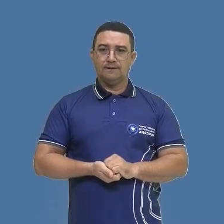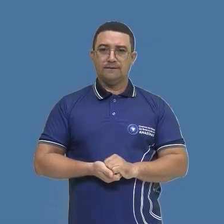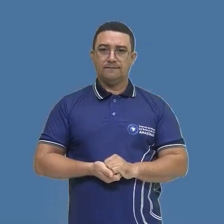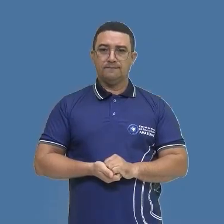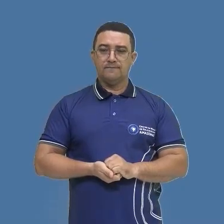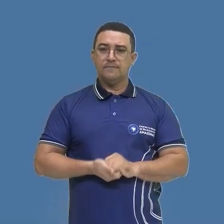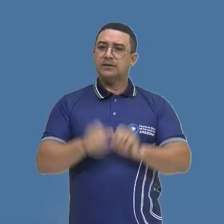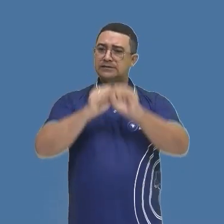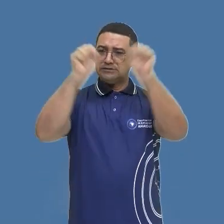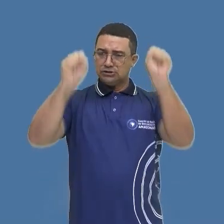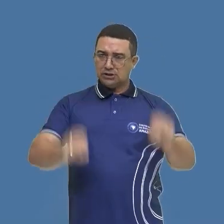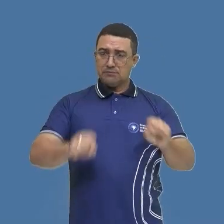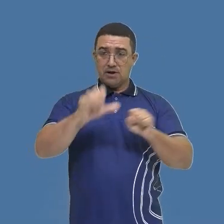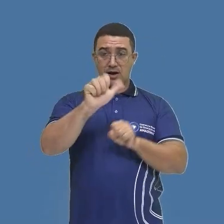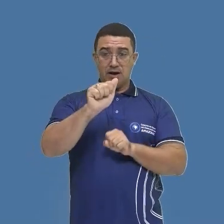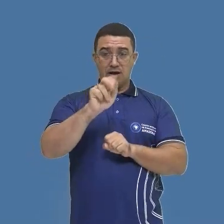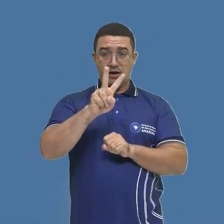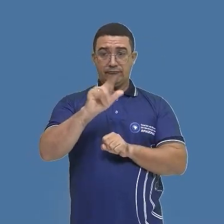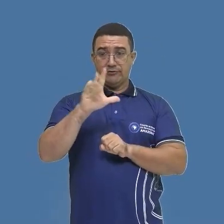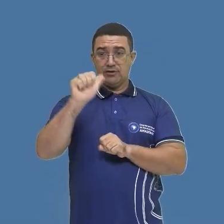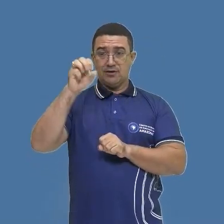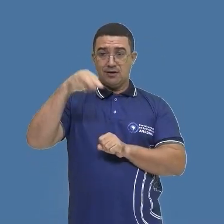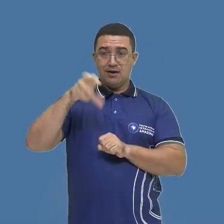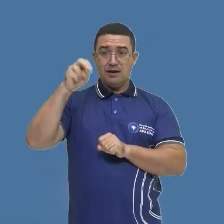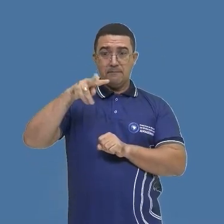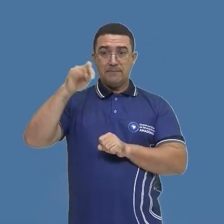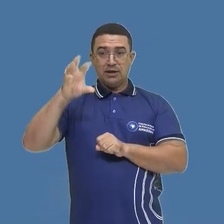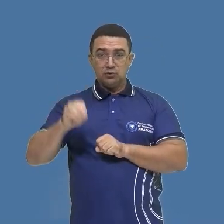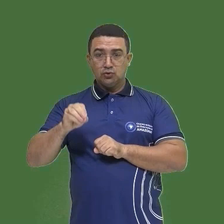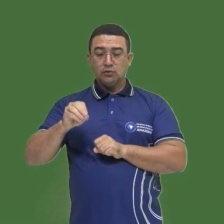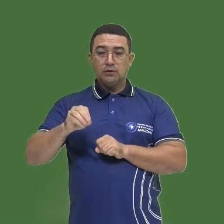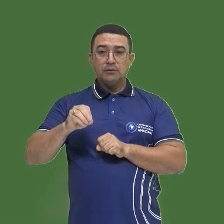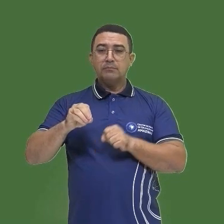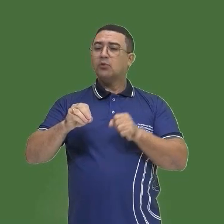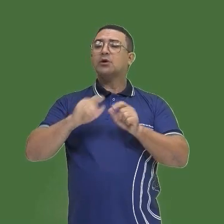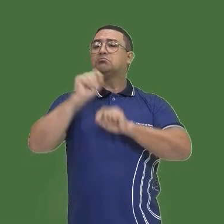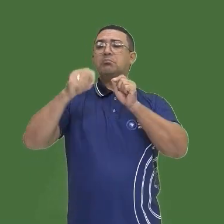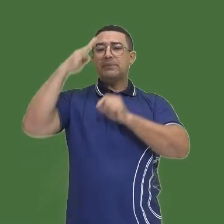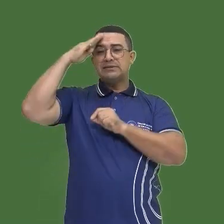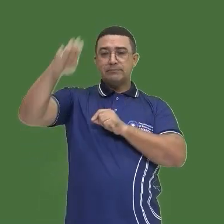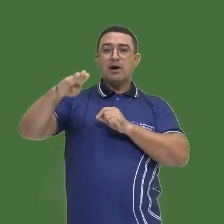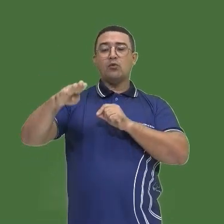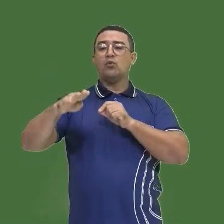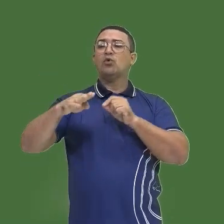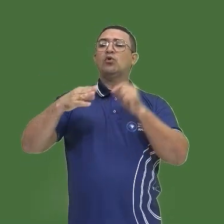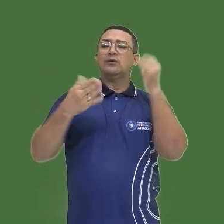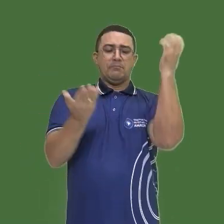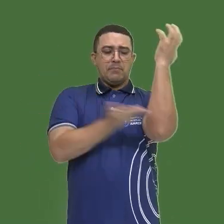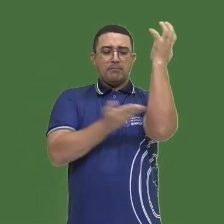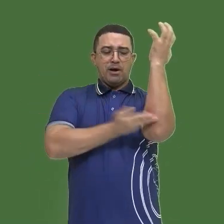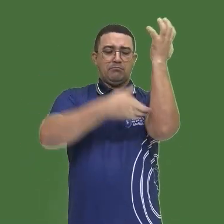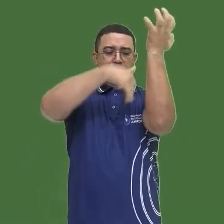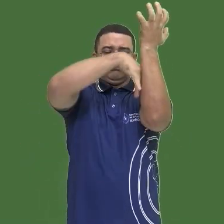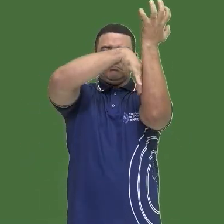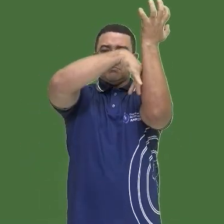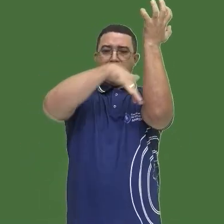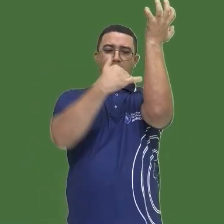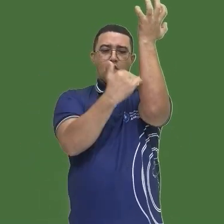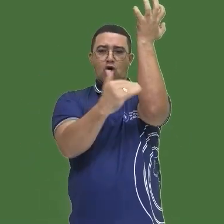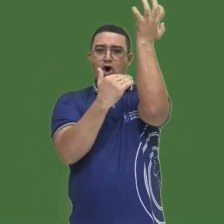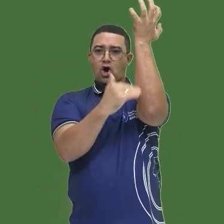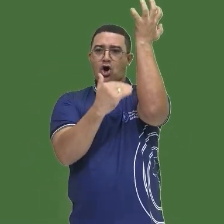O sistema de aviamento não pode ser pensado sem seus principais elementos. O seringal, o seringalista e o seringueiro.